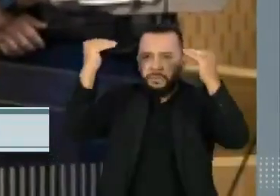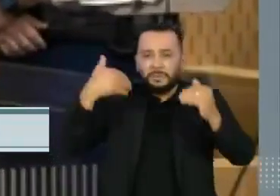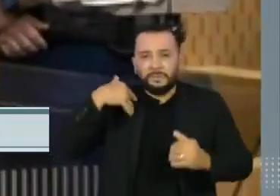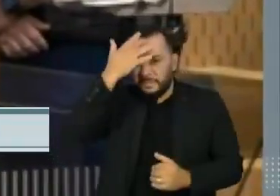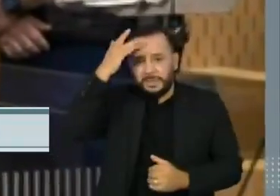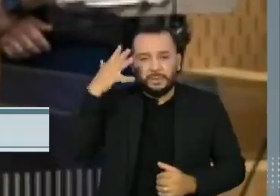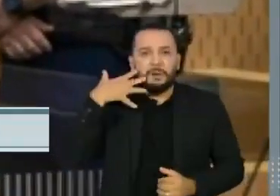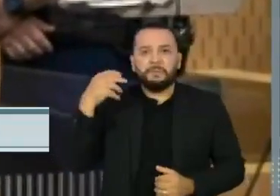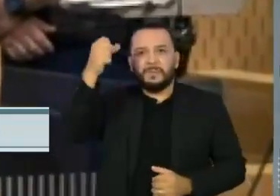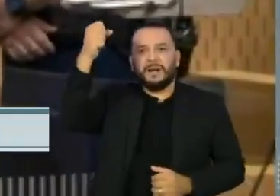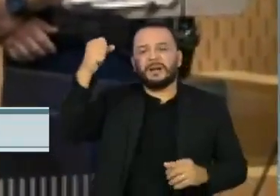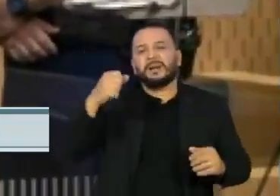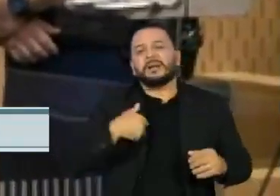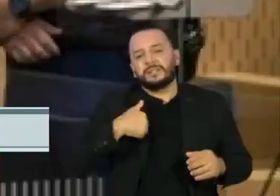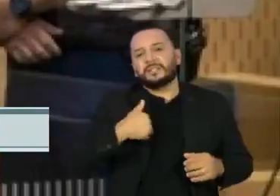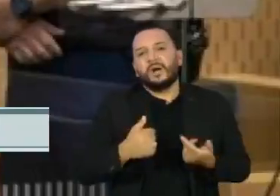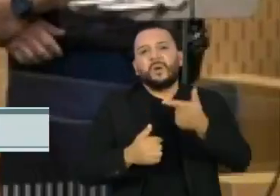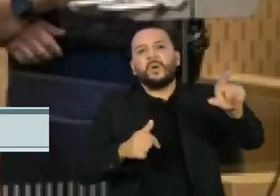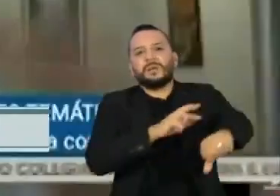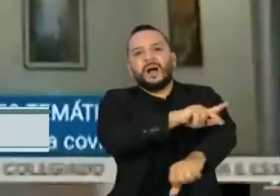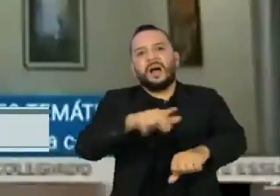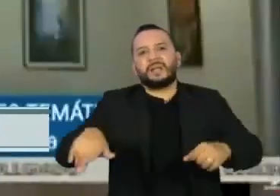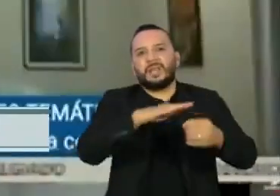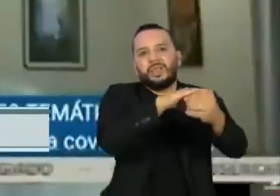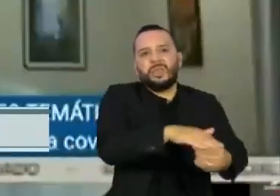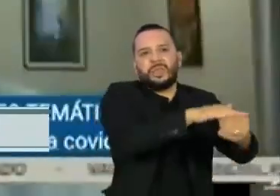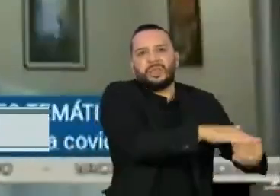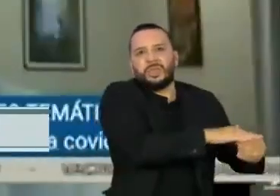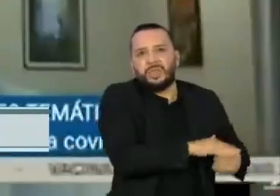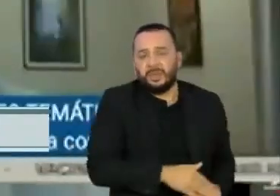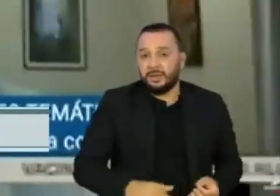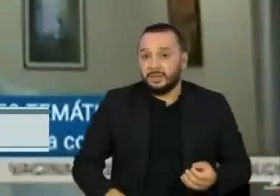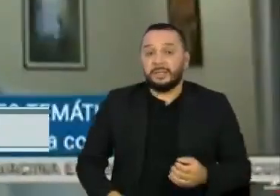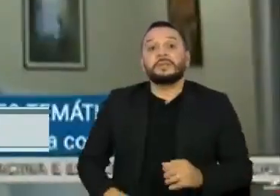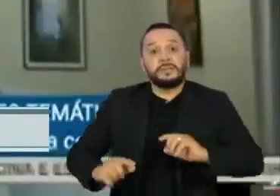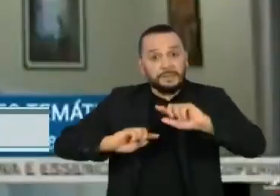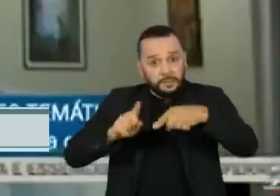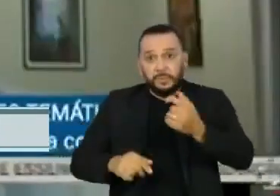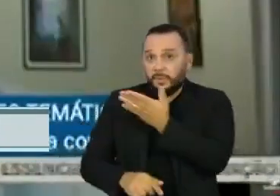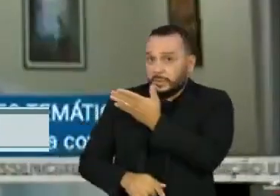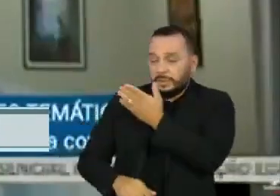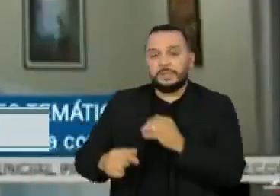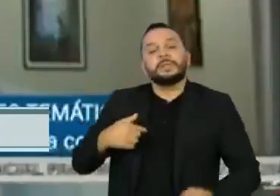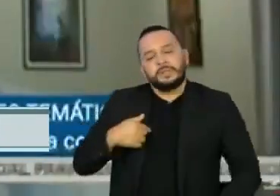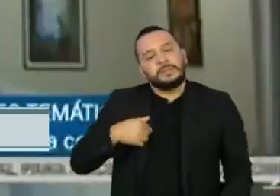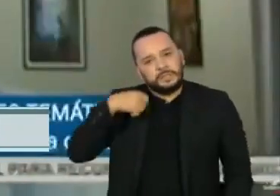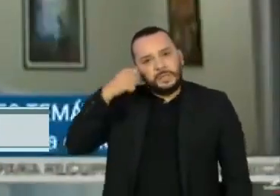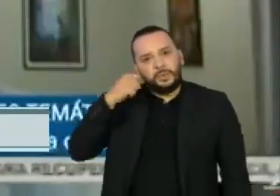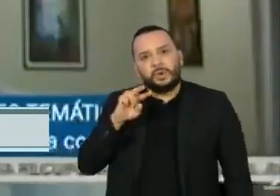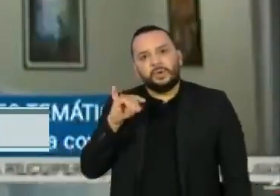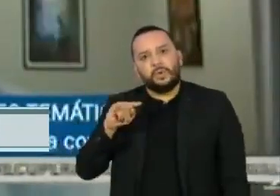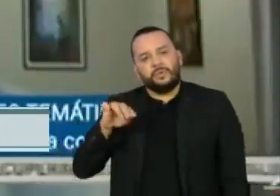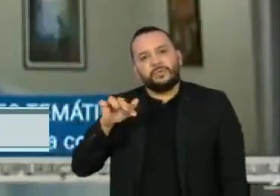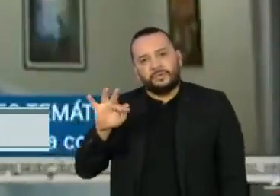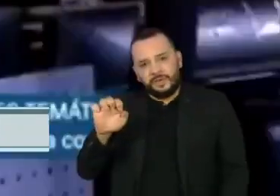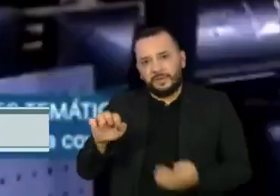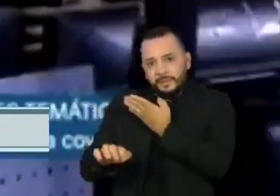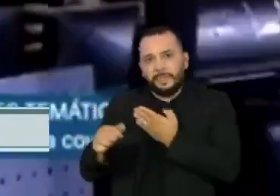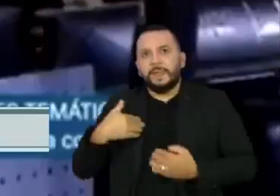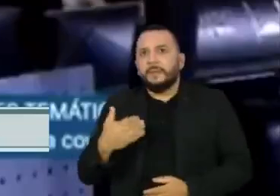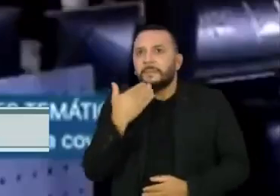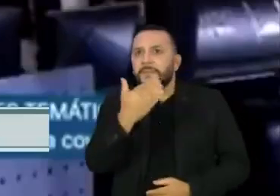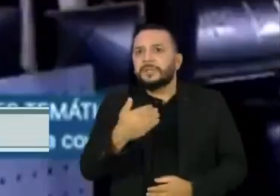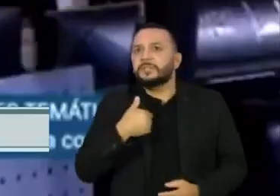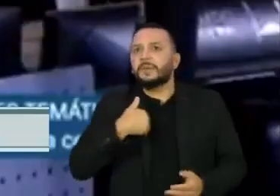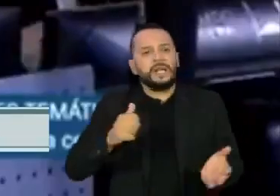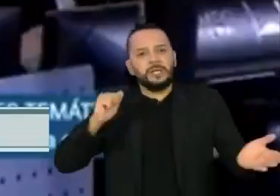branca são superiores às de outras raças. Em seguida ao gesto de Martins, o senador Randolfo Rodrigues, de oposição ao governo Bolsonaro, pediu